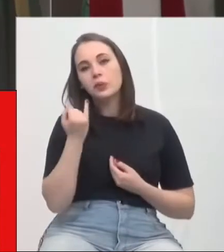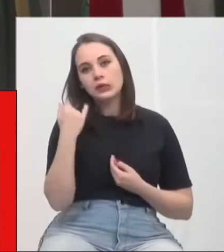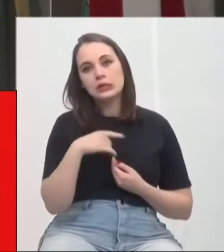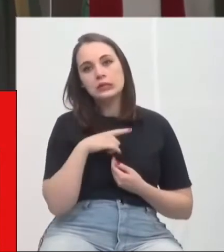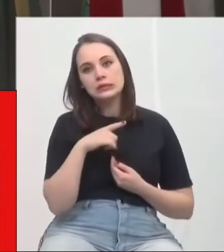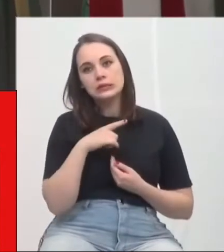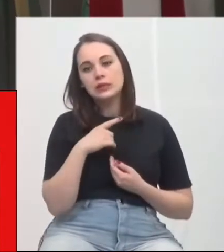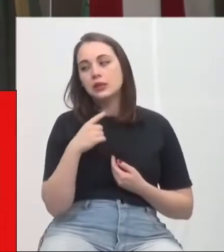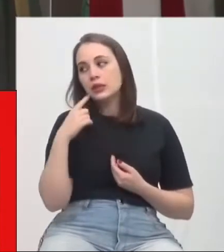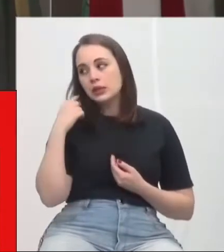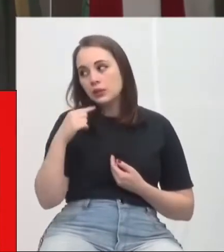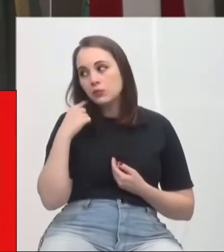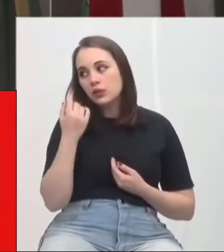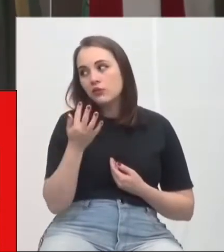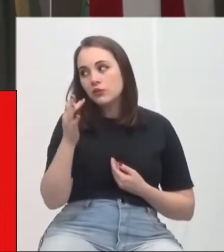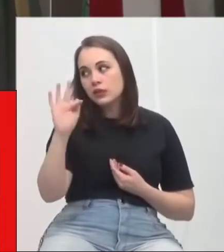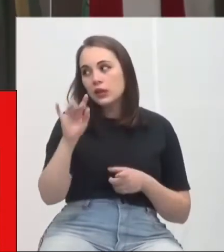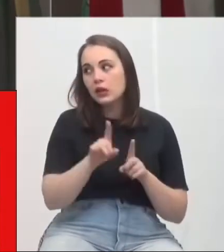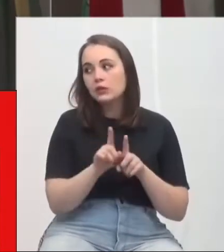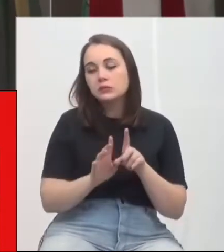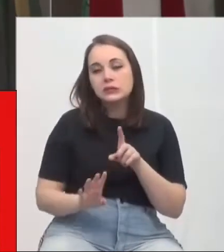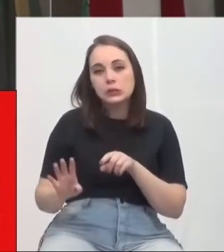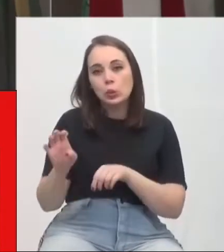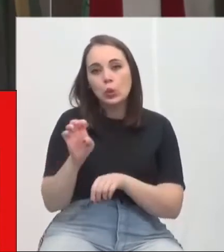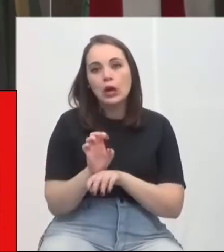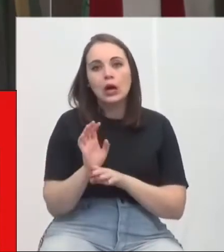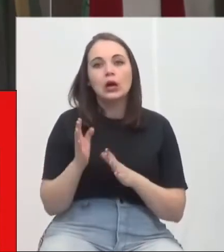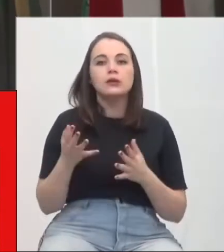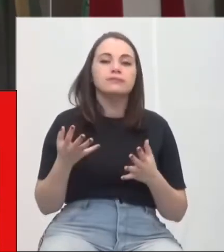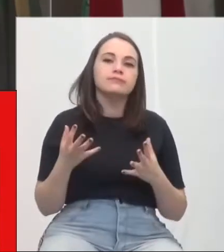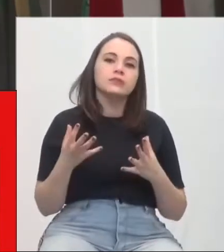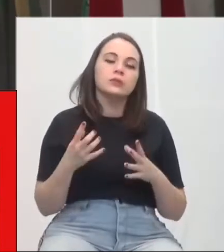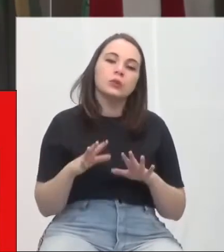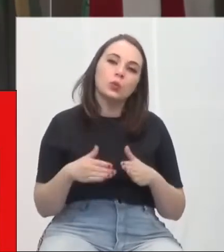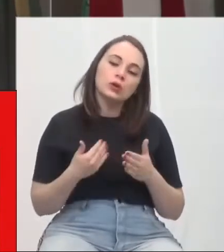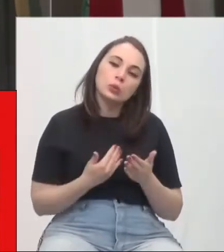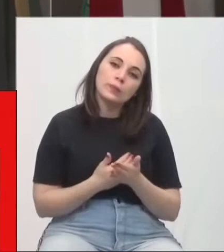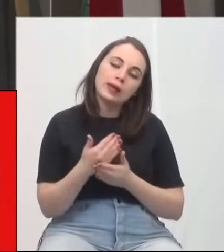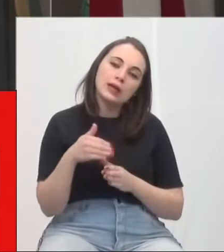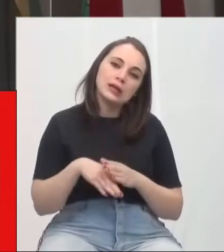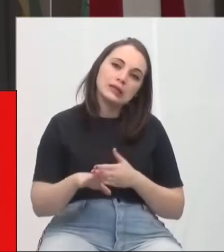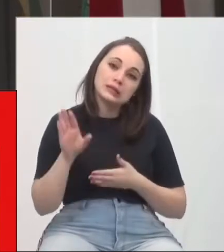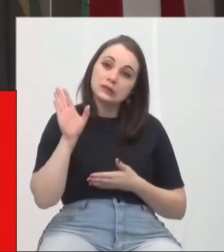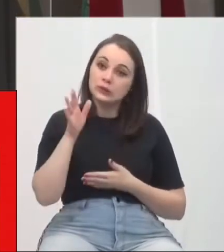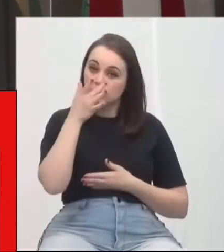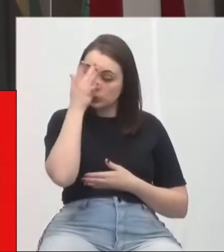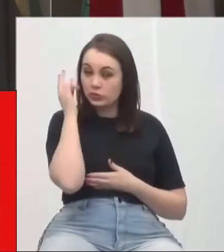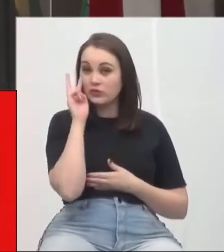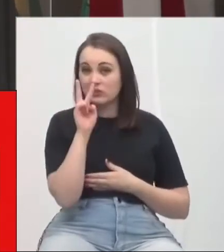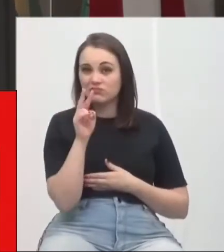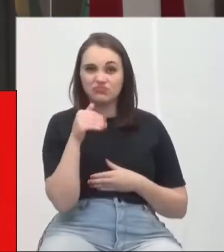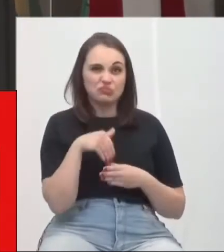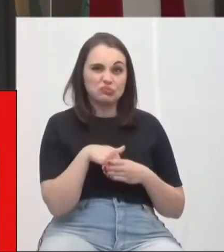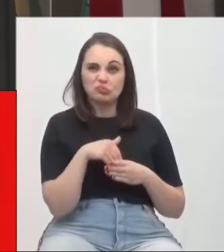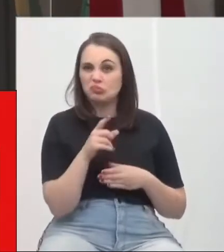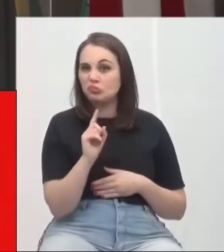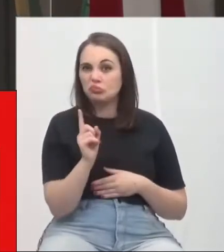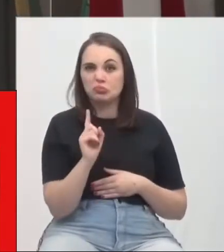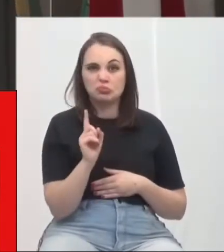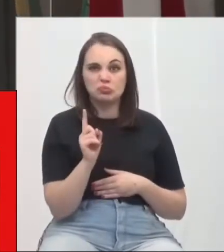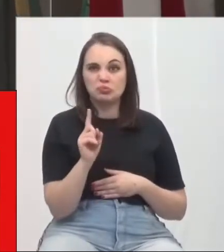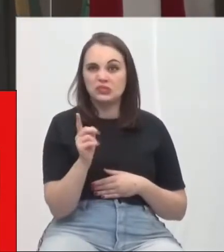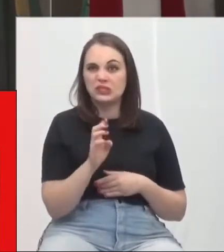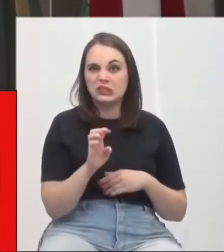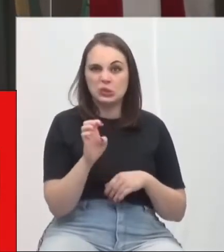termos nossos deputados federais, deputados estaduais, porque quando vem as eleições, as pessoas às vezes dizem, eu não vou votar nos deputados